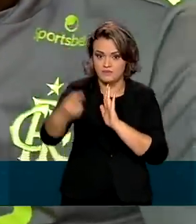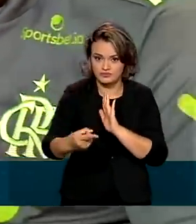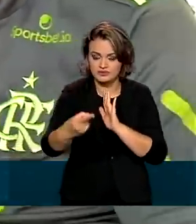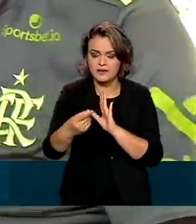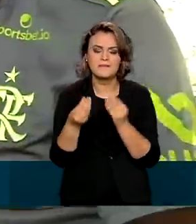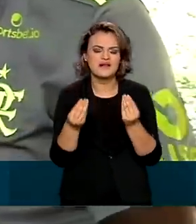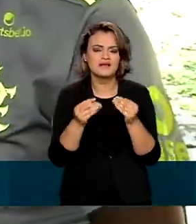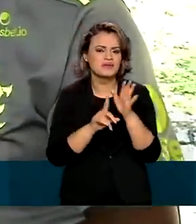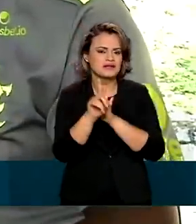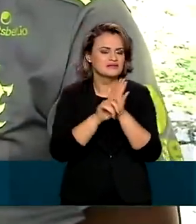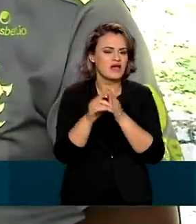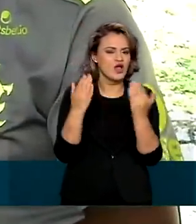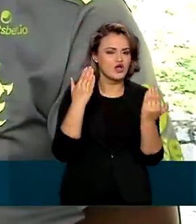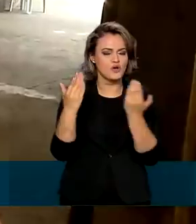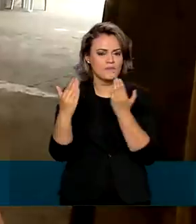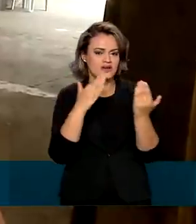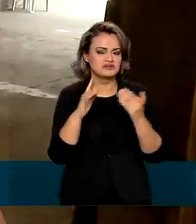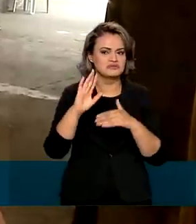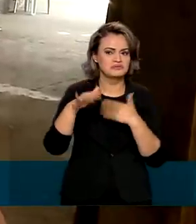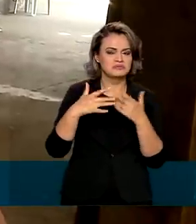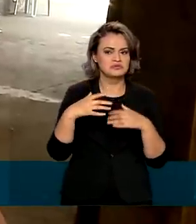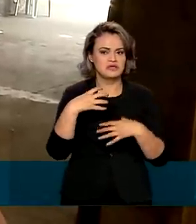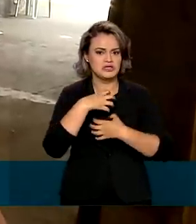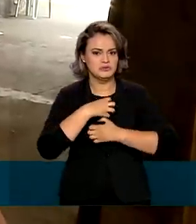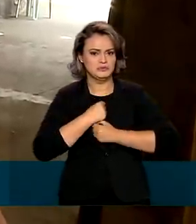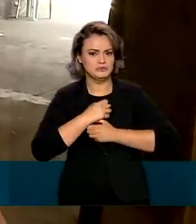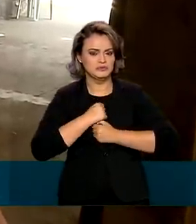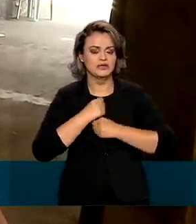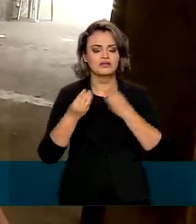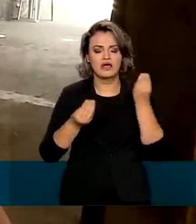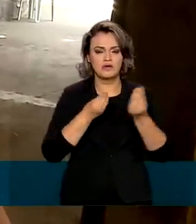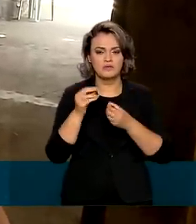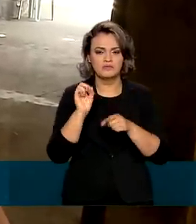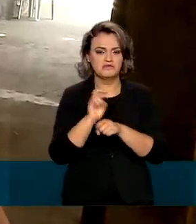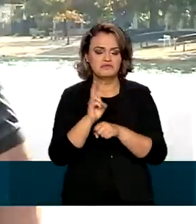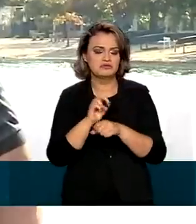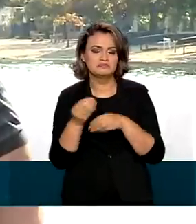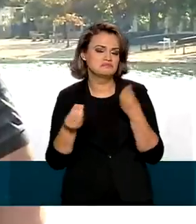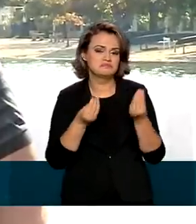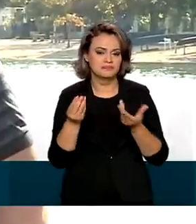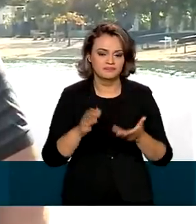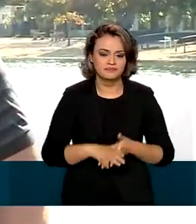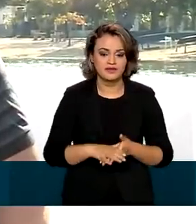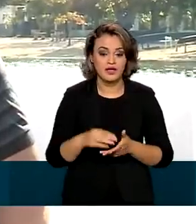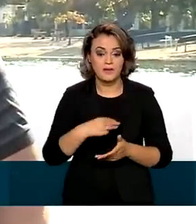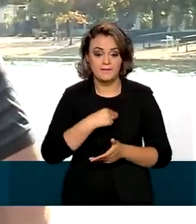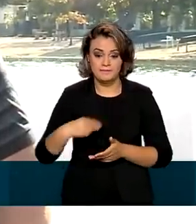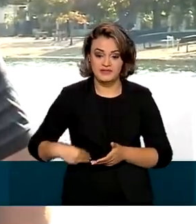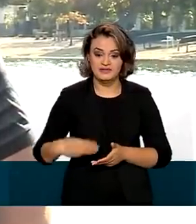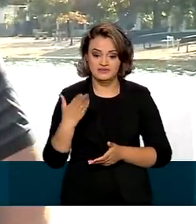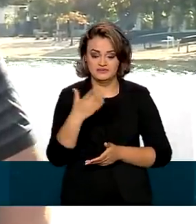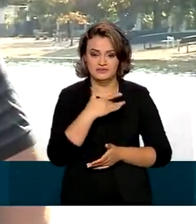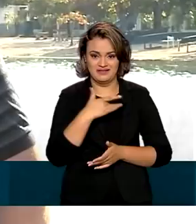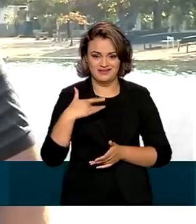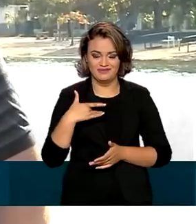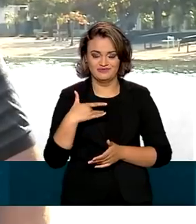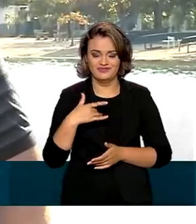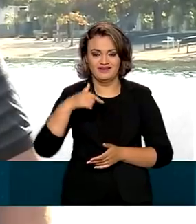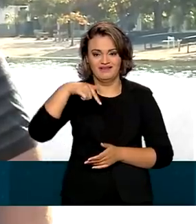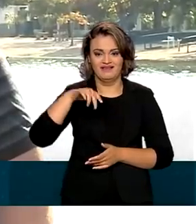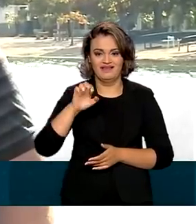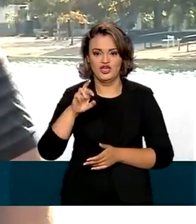para a análise comparativa de presença de anticorpos do coronavírus. O ministro da Saúde, Marcelo Queiroga,